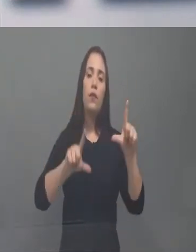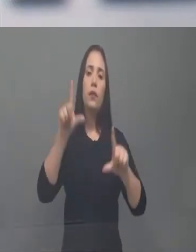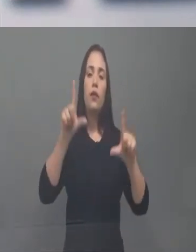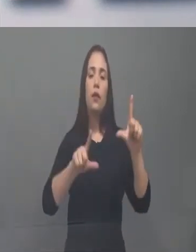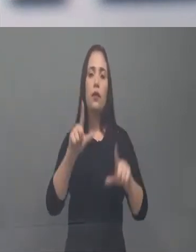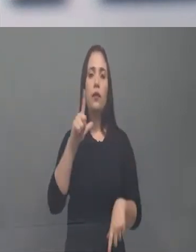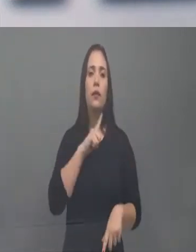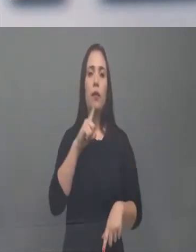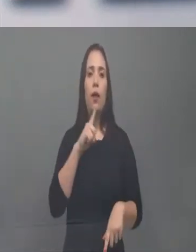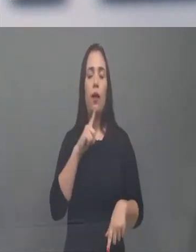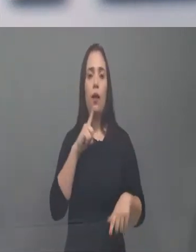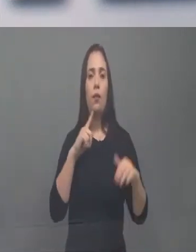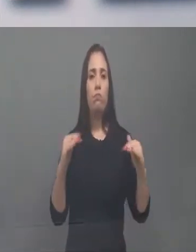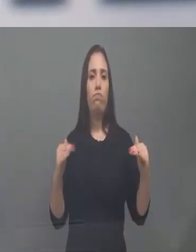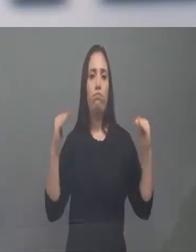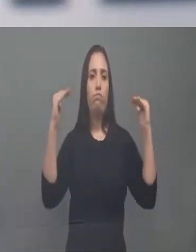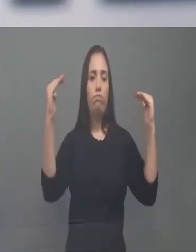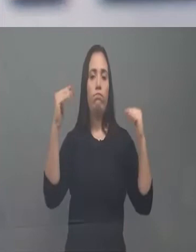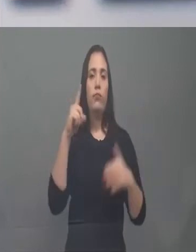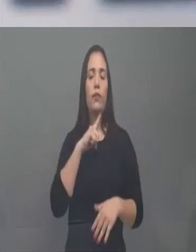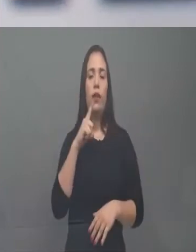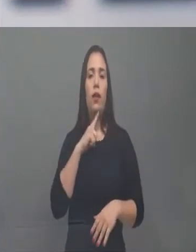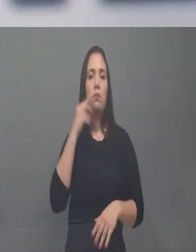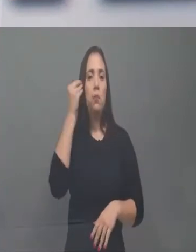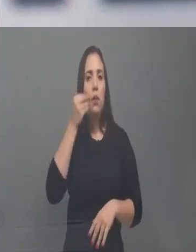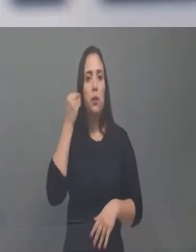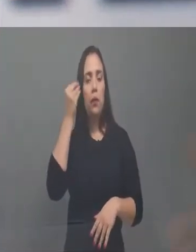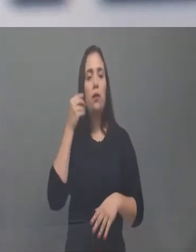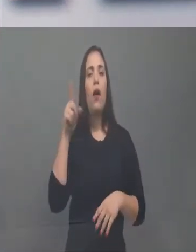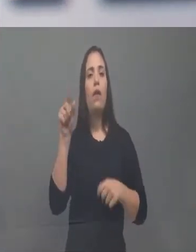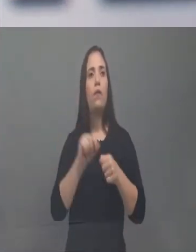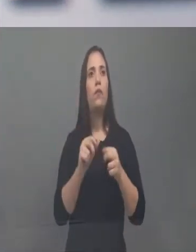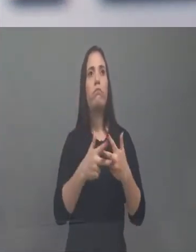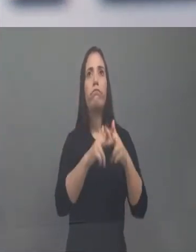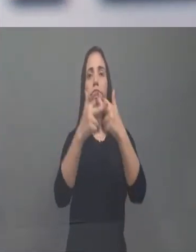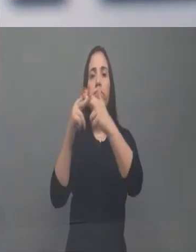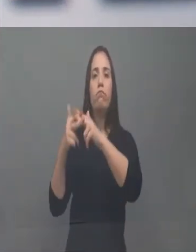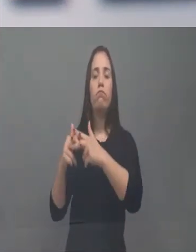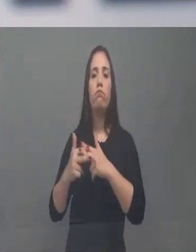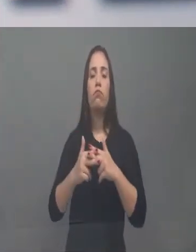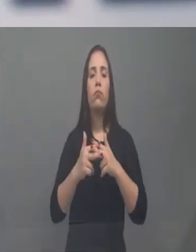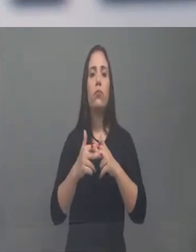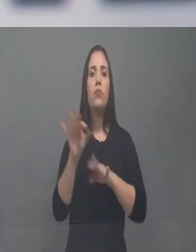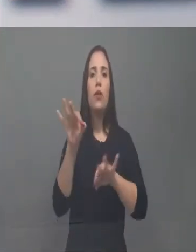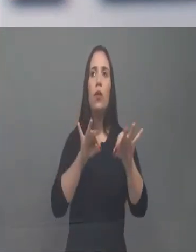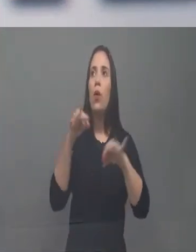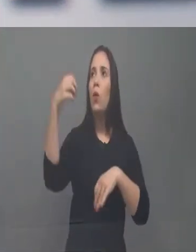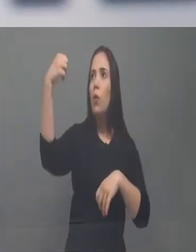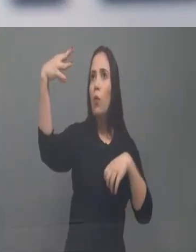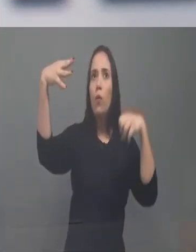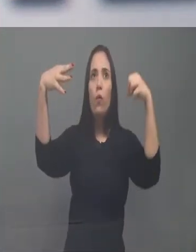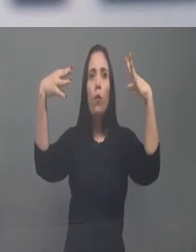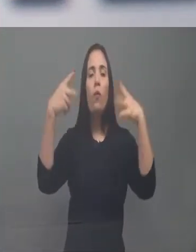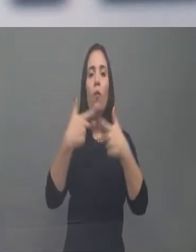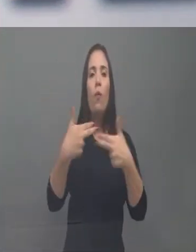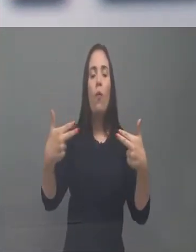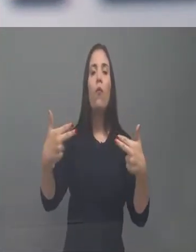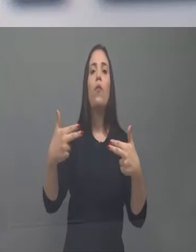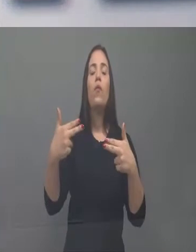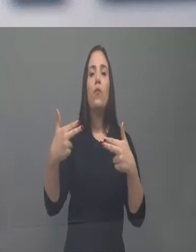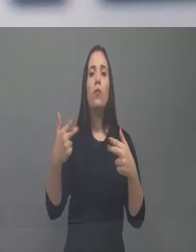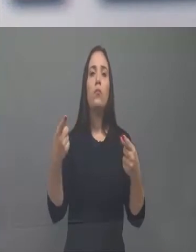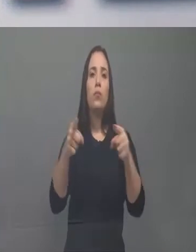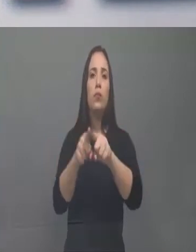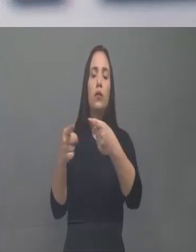um know-how grande em termos de evento, então ela participa dando, ajudando na estrutura e os